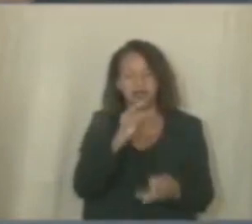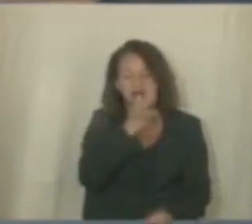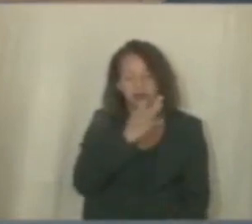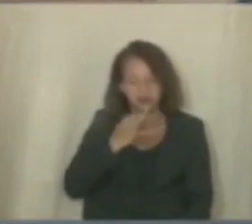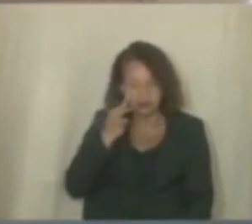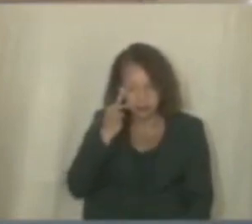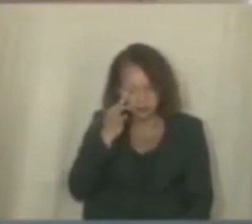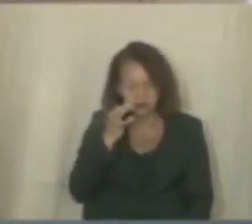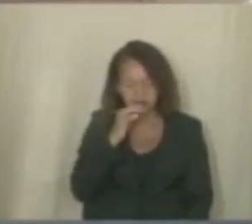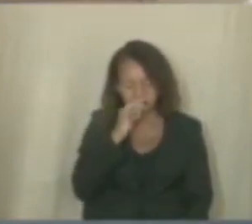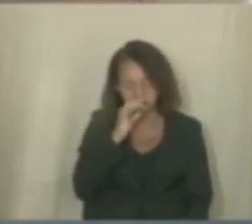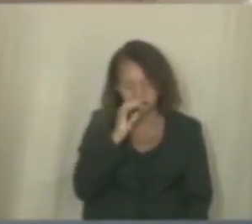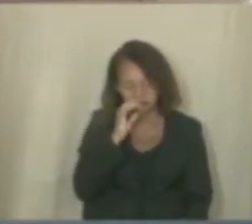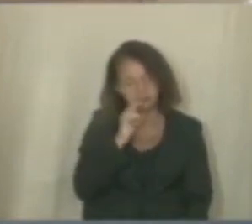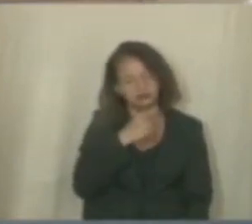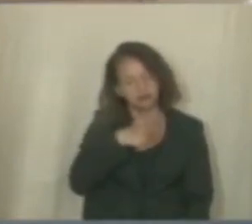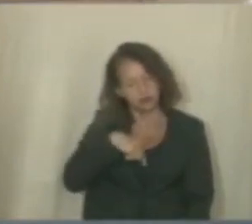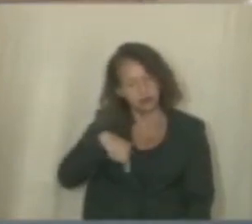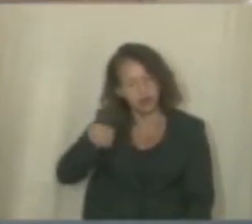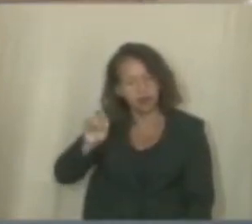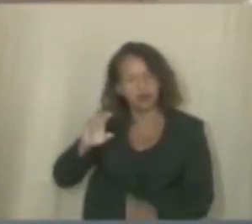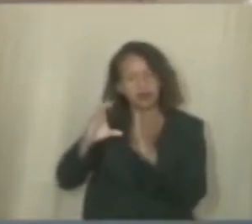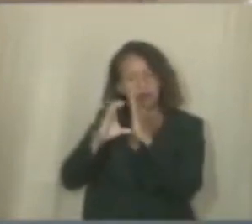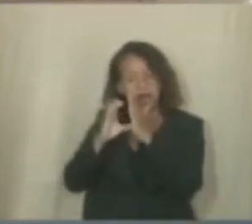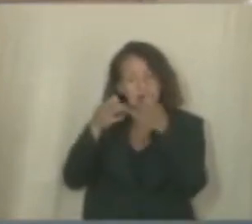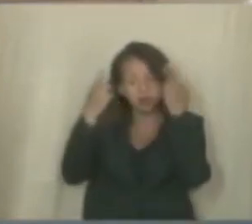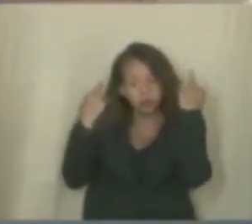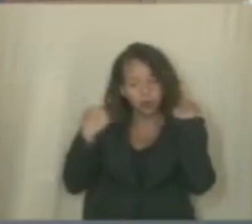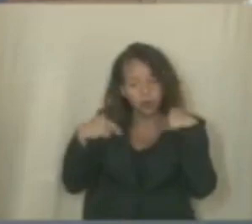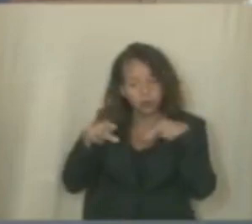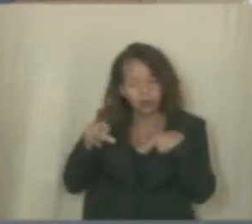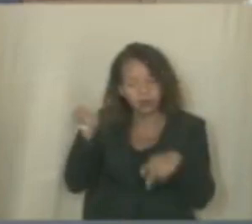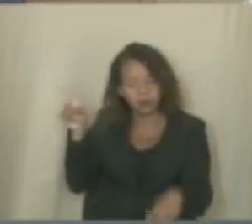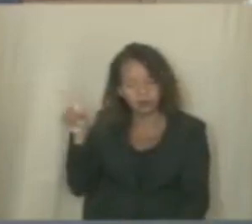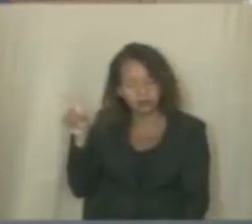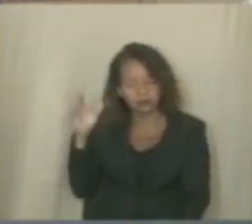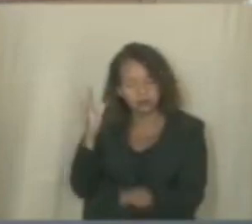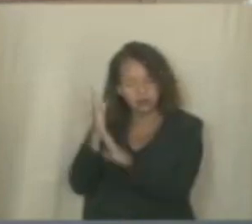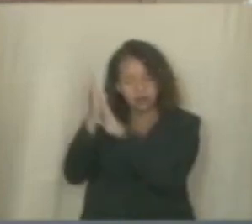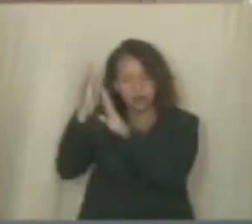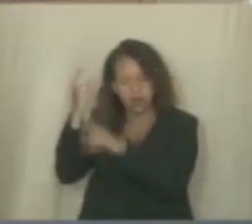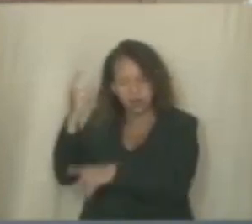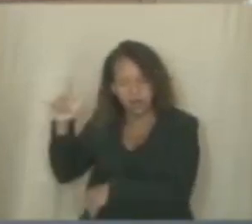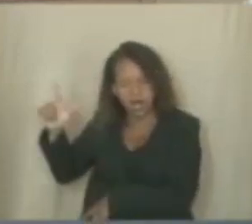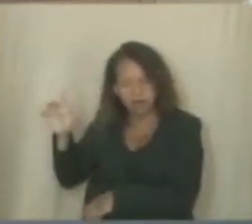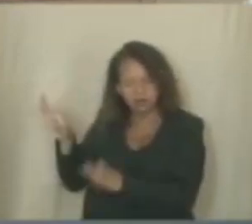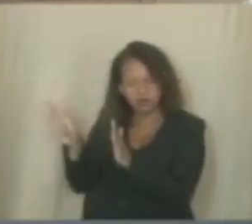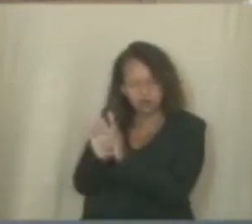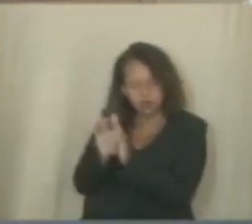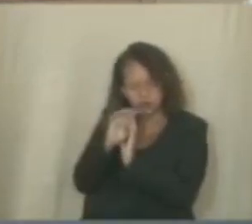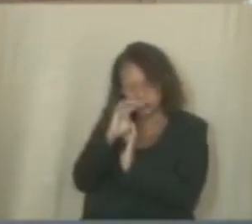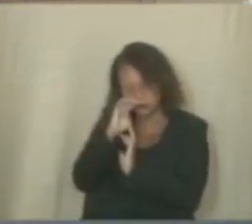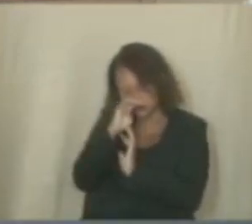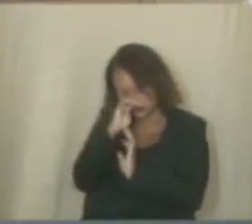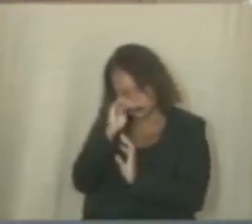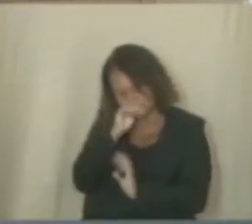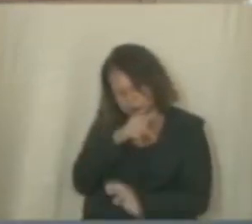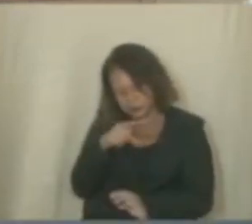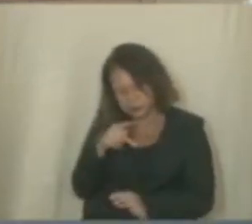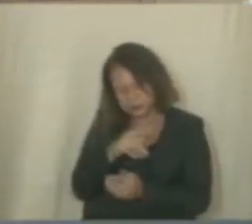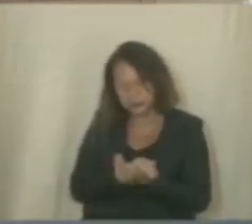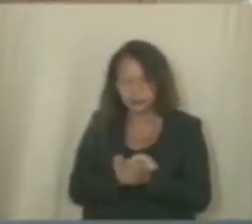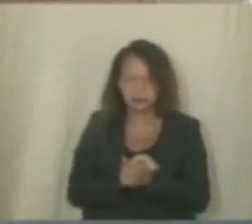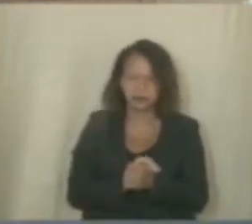Alecrim Fomos até o CAPS do Cordeiro Ao chegar no CAPS do Cordeiro, presidente El Guabiraba